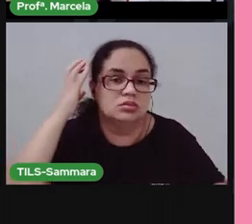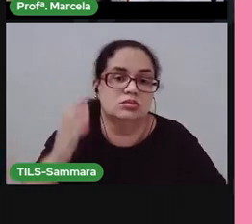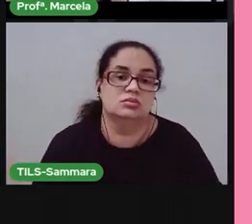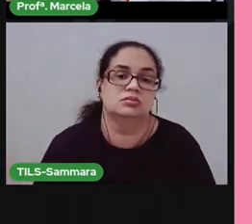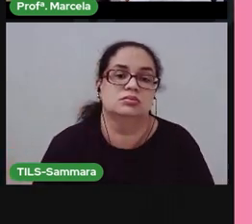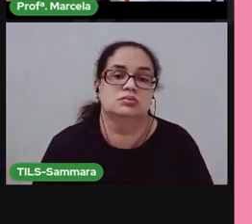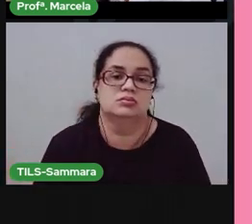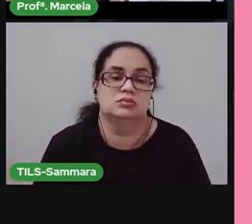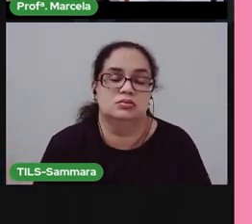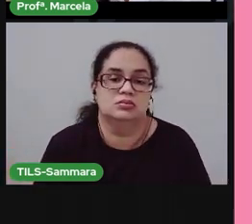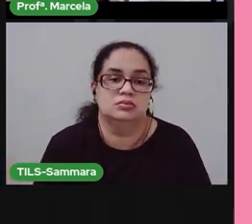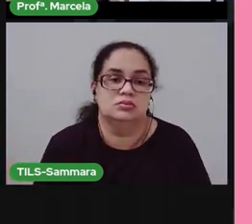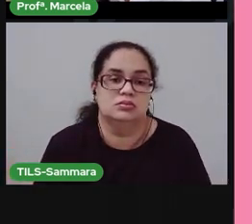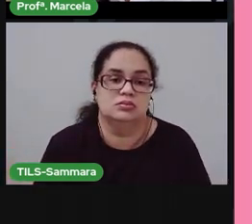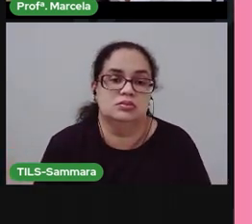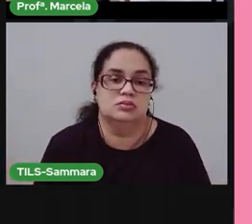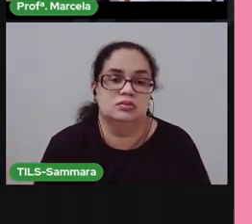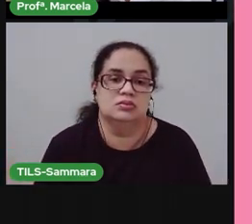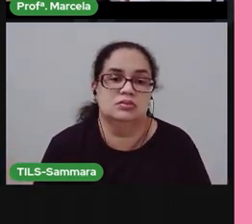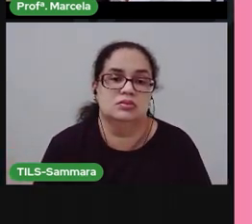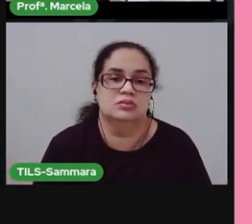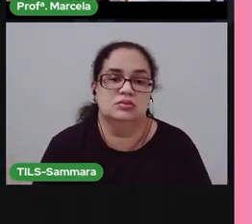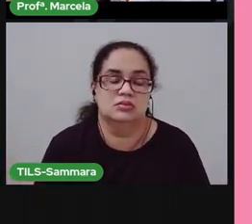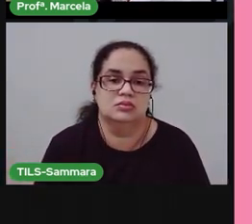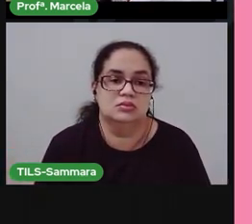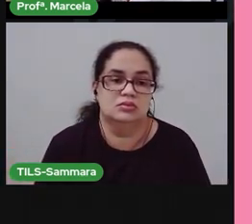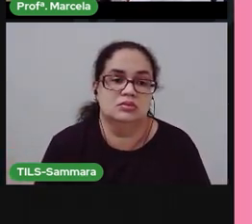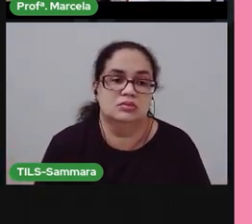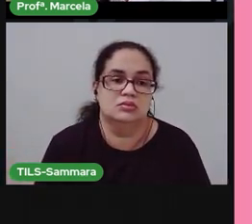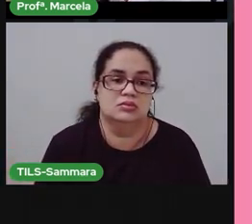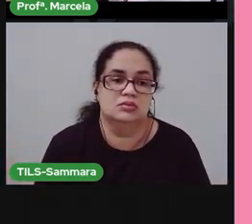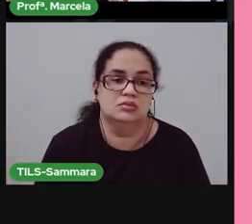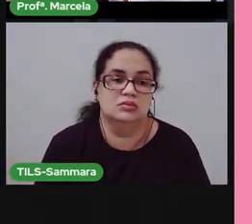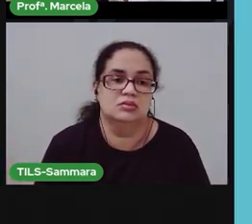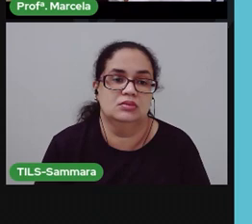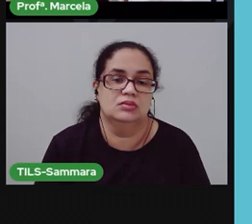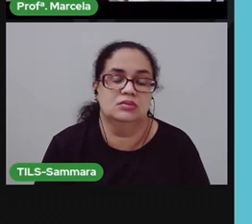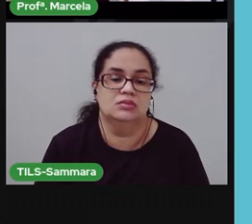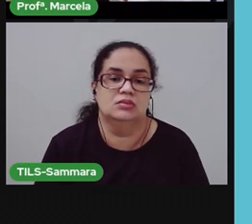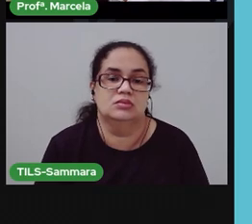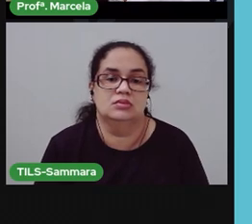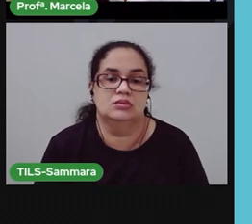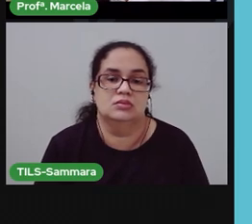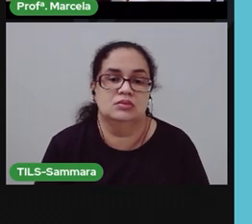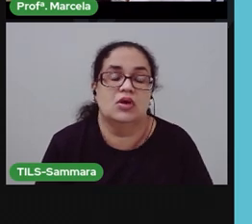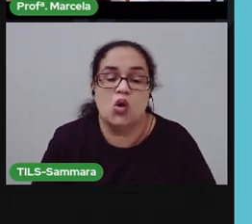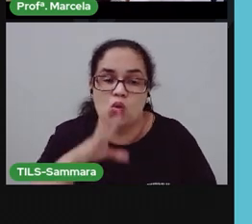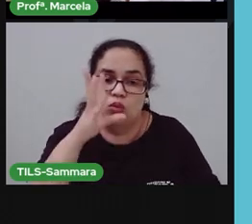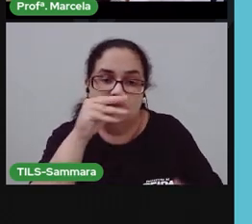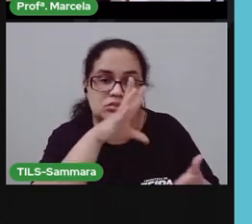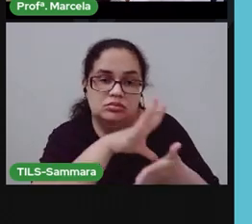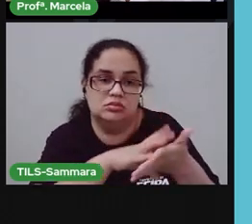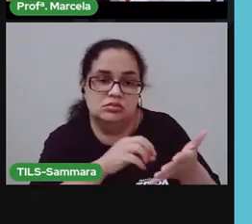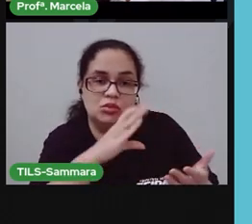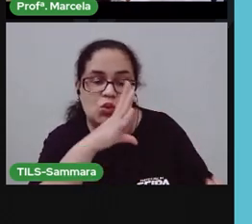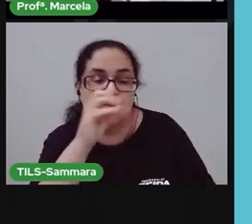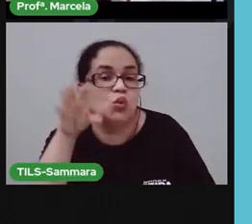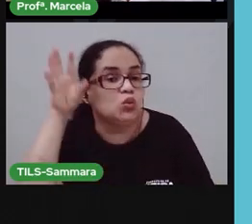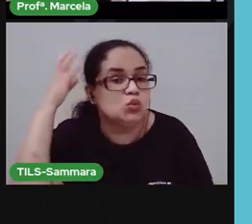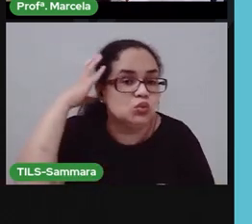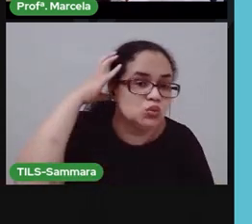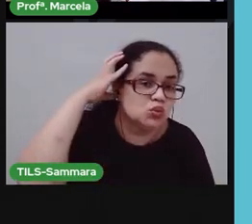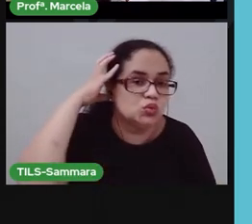A gente vai